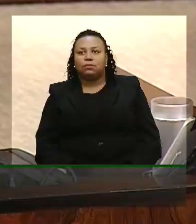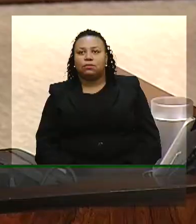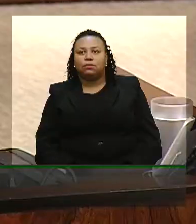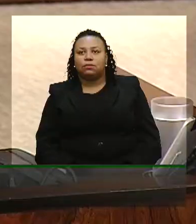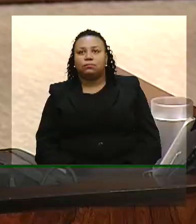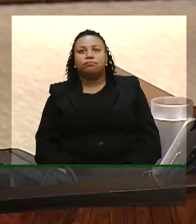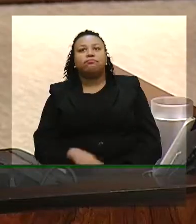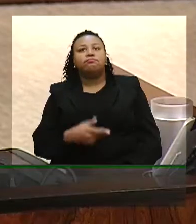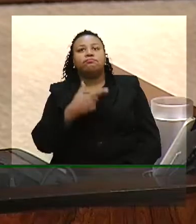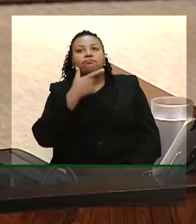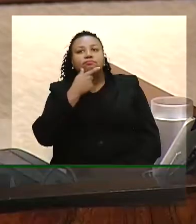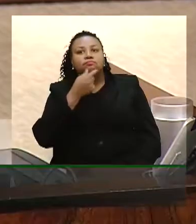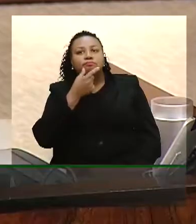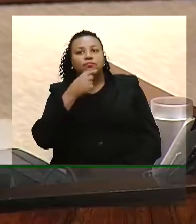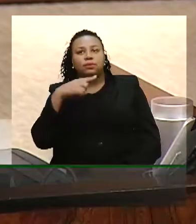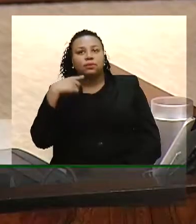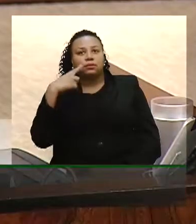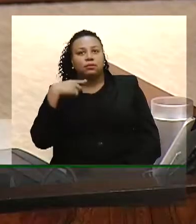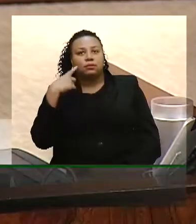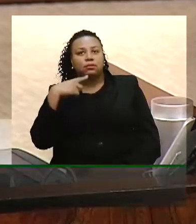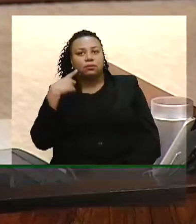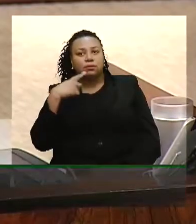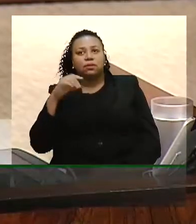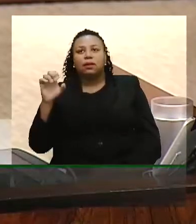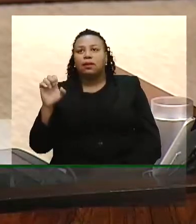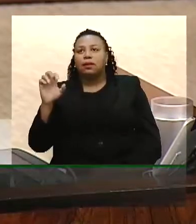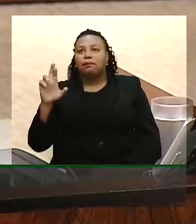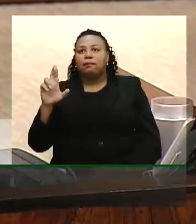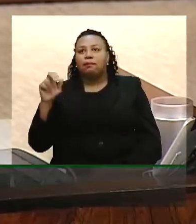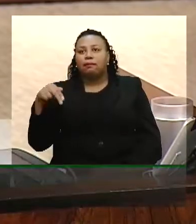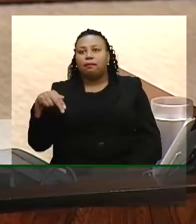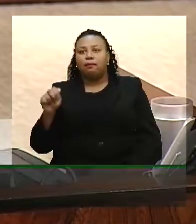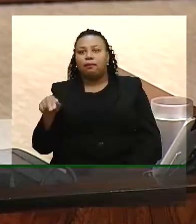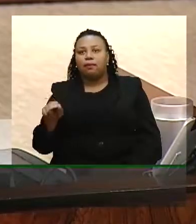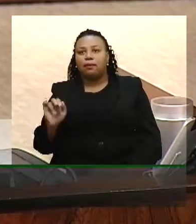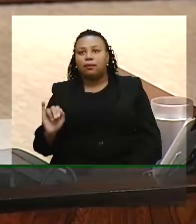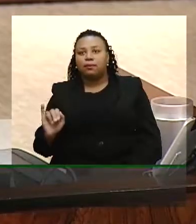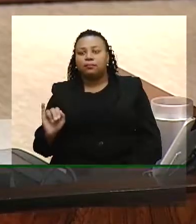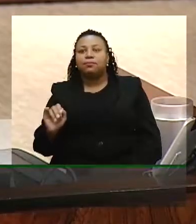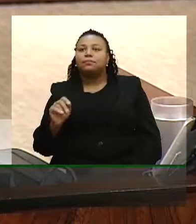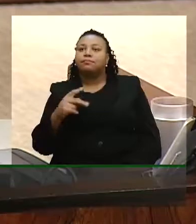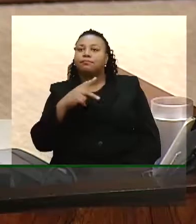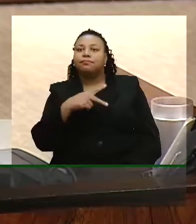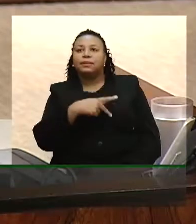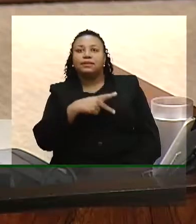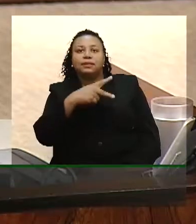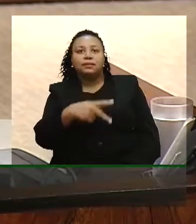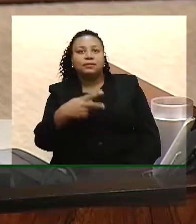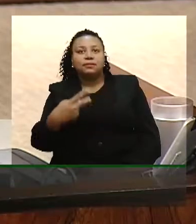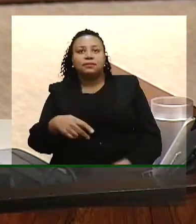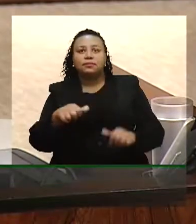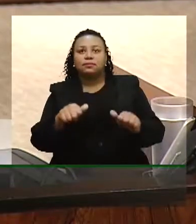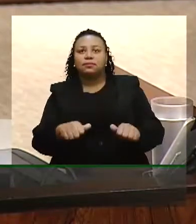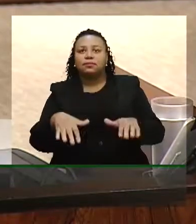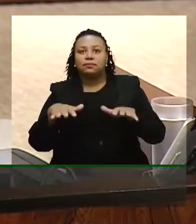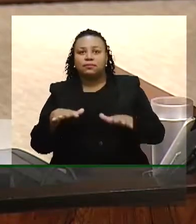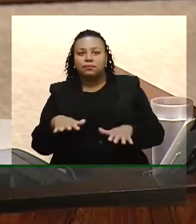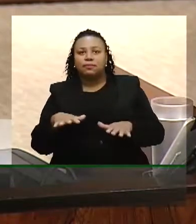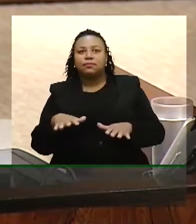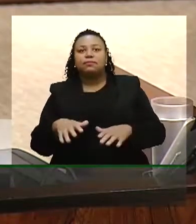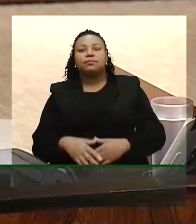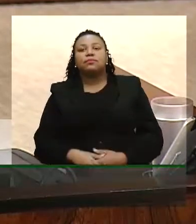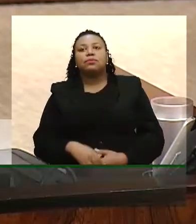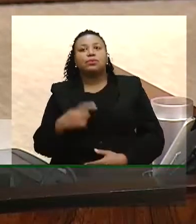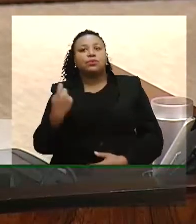Excelentíssimo senhor deputado Hernani Polo. Presidente da Assembleia Legislativa